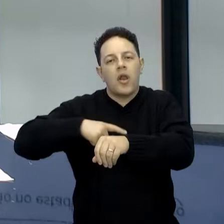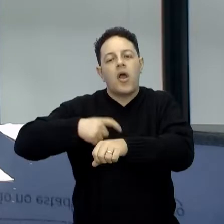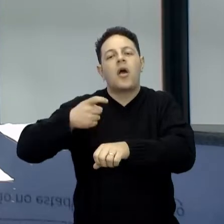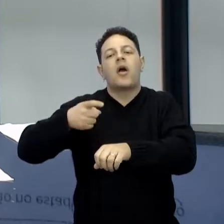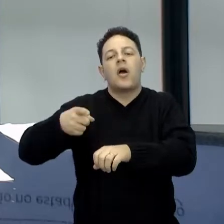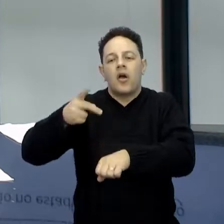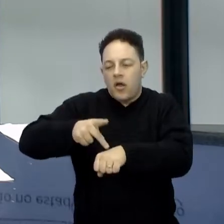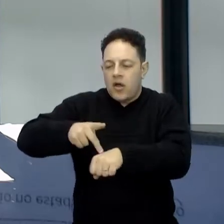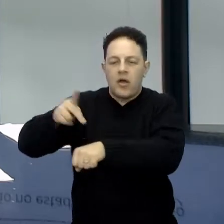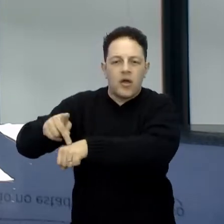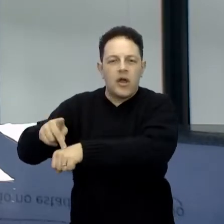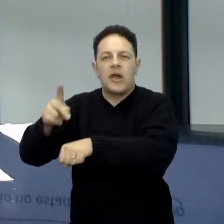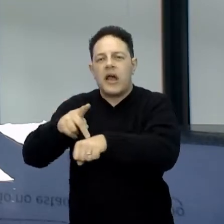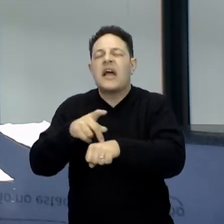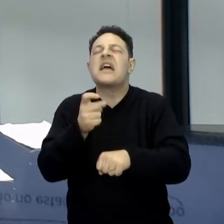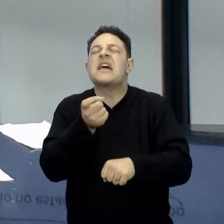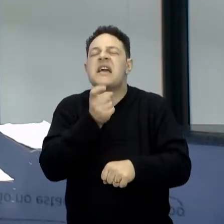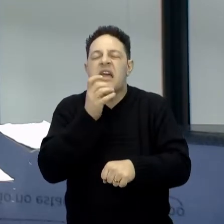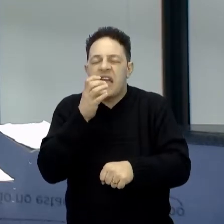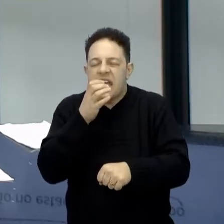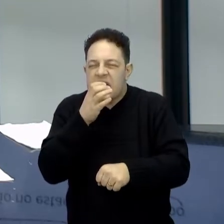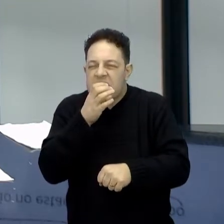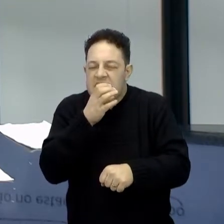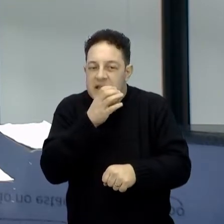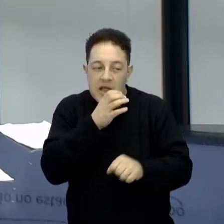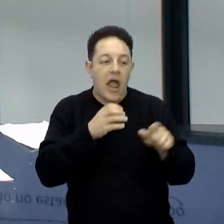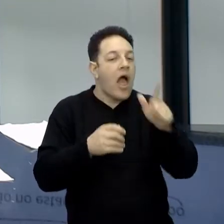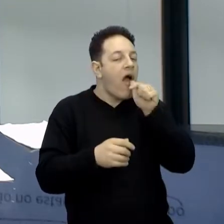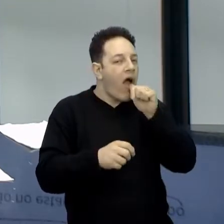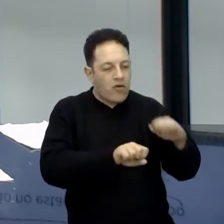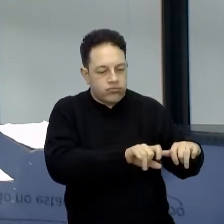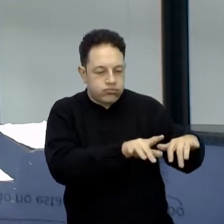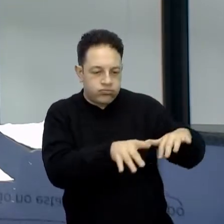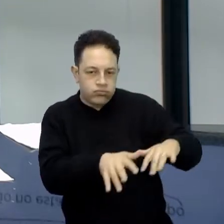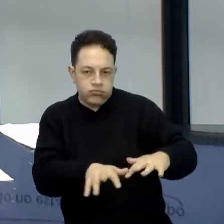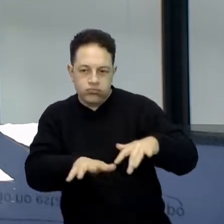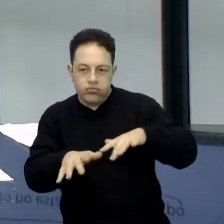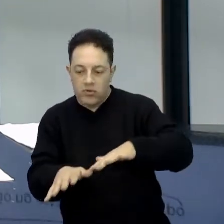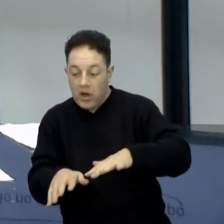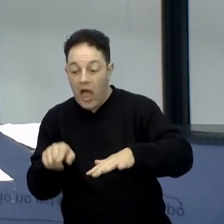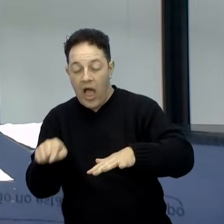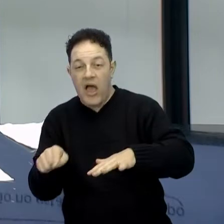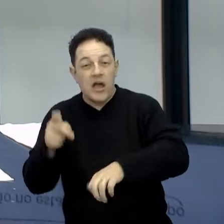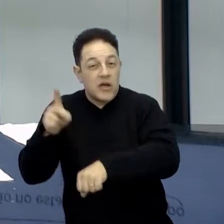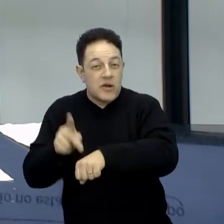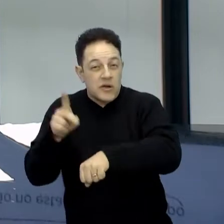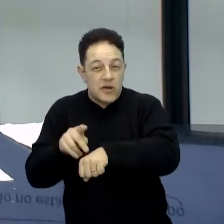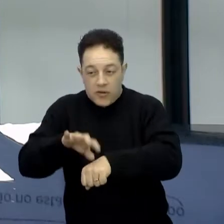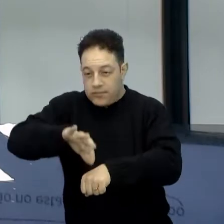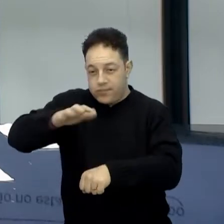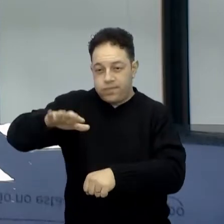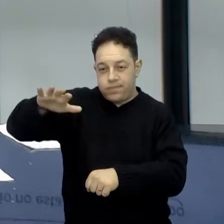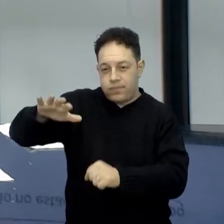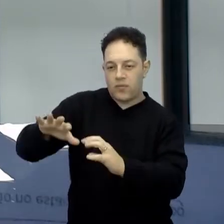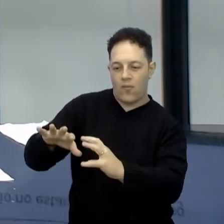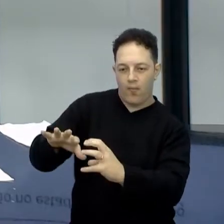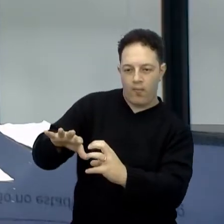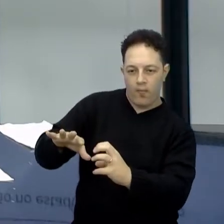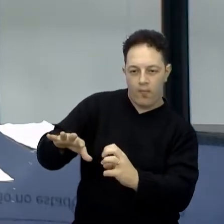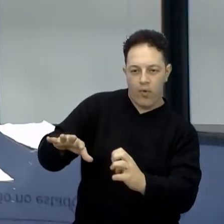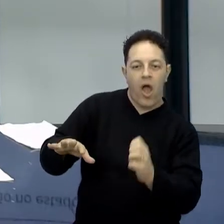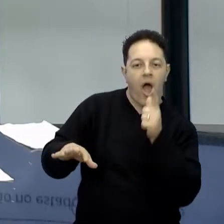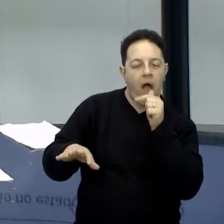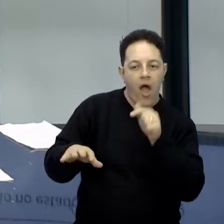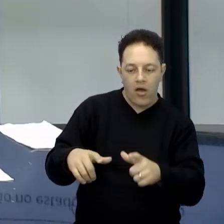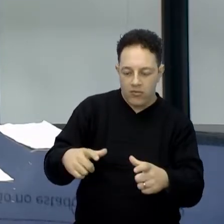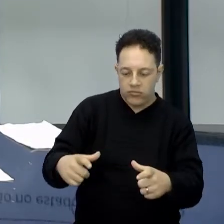dentro do solo, encosta nessa rocha, rouba o calor que está nessa rocha. E se você canaliza,